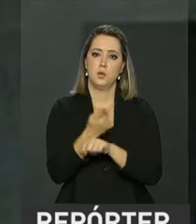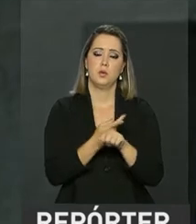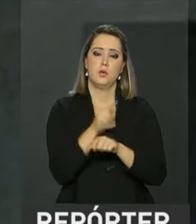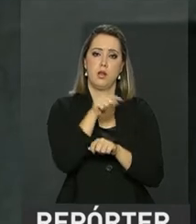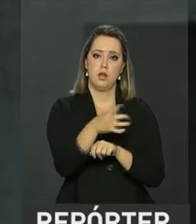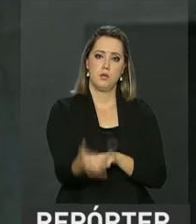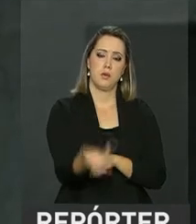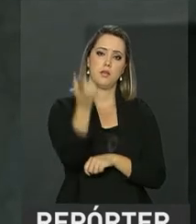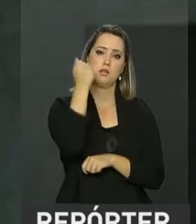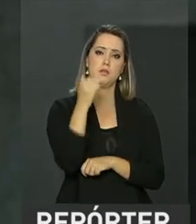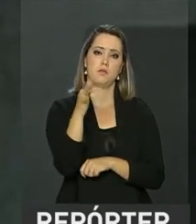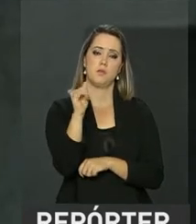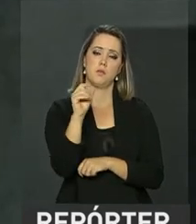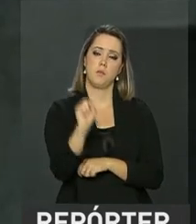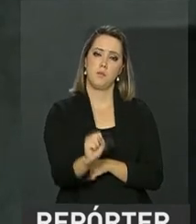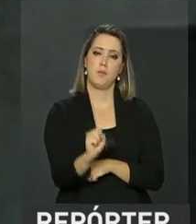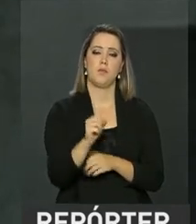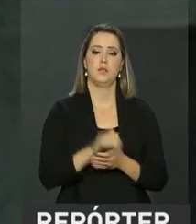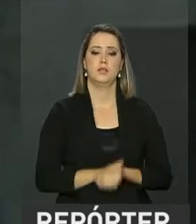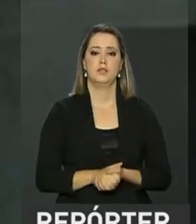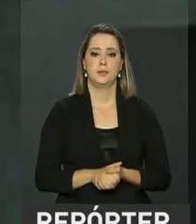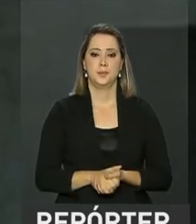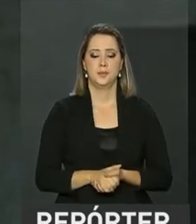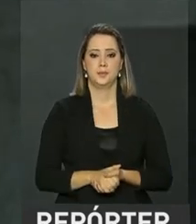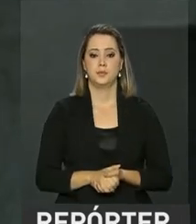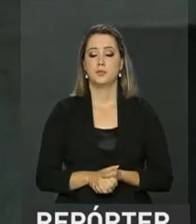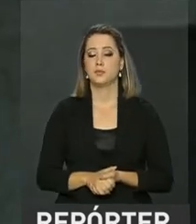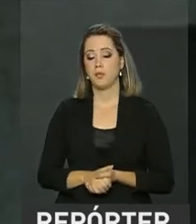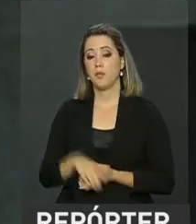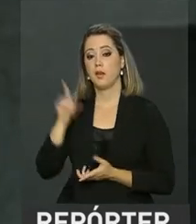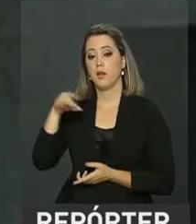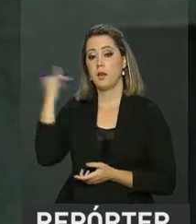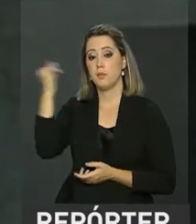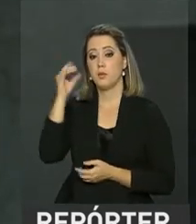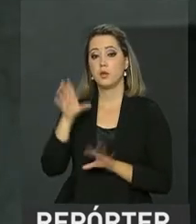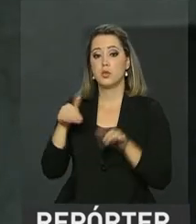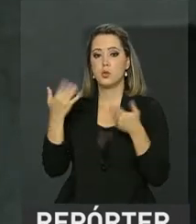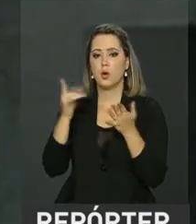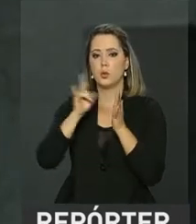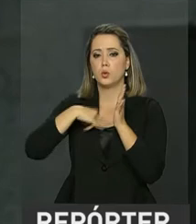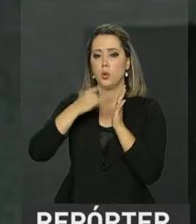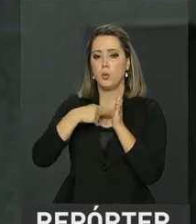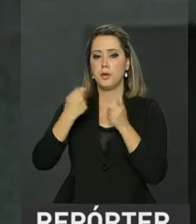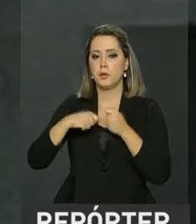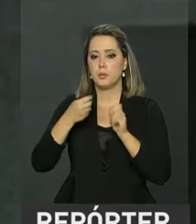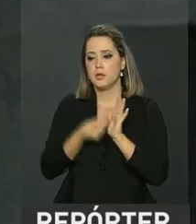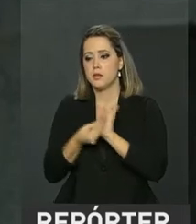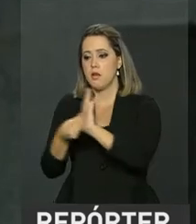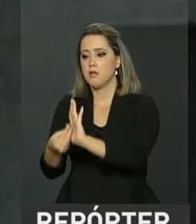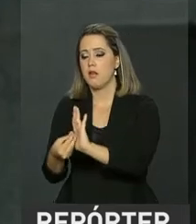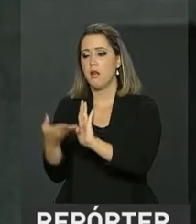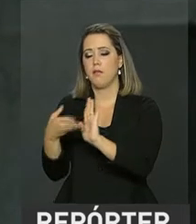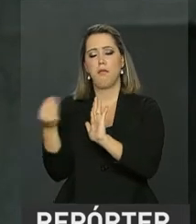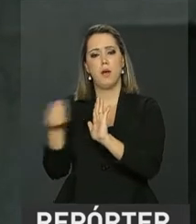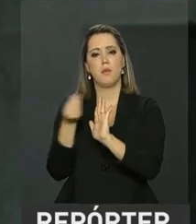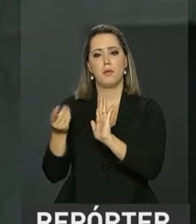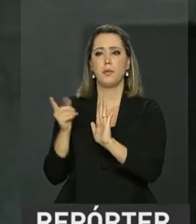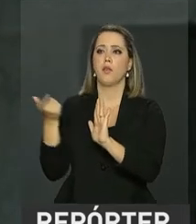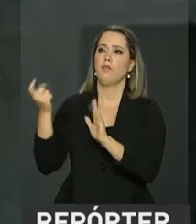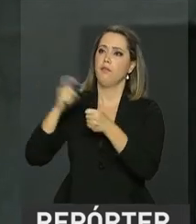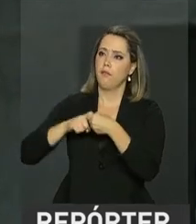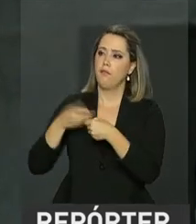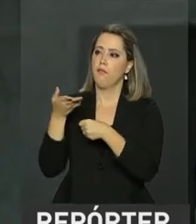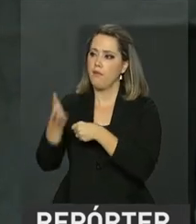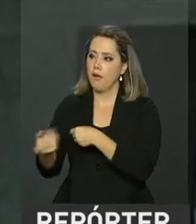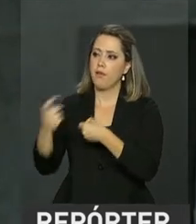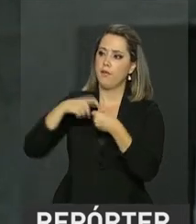poder receber a sua conta inativa. É muito importante também as pessoas saberem que documentos elas precisam levar para não ter que fazer várias viagens